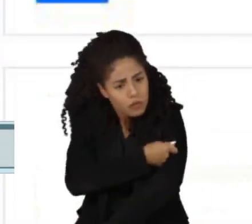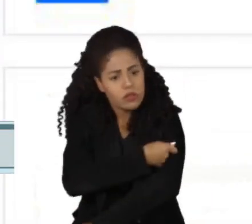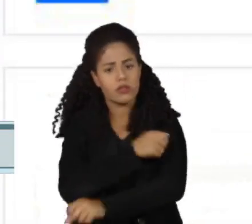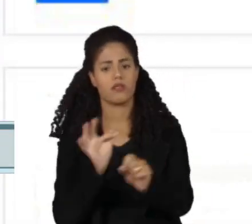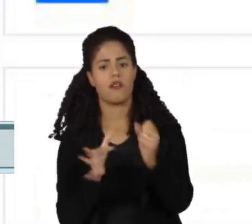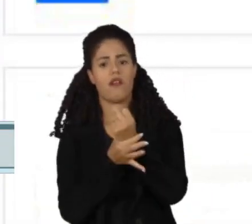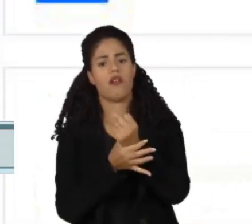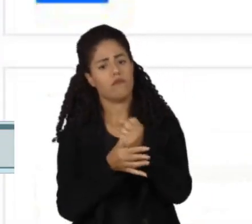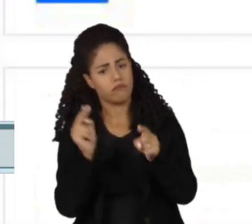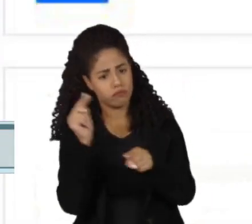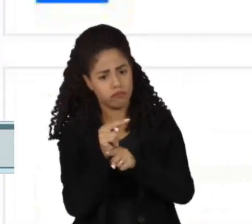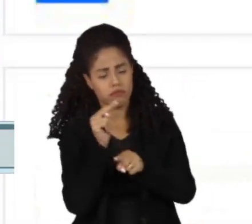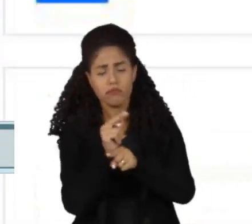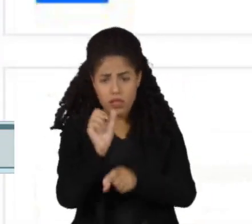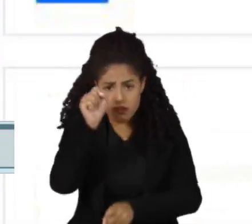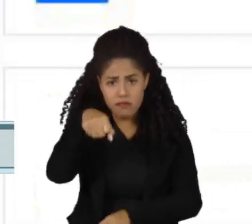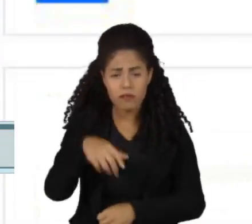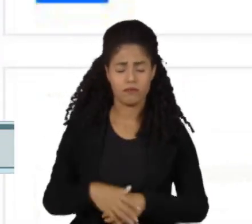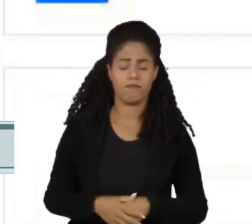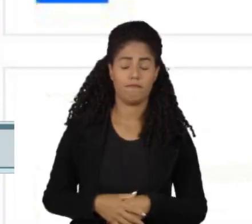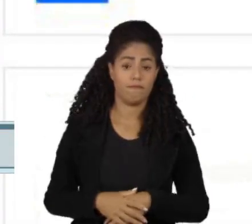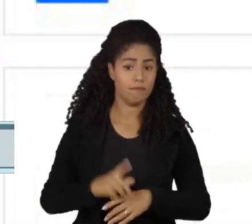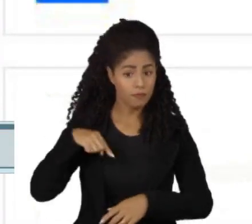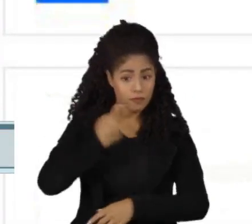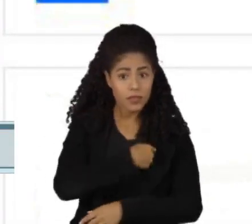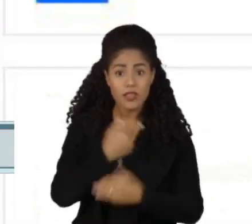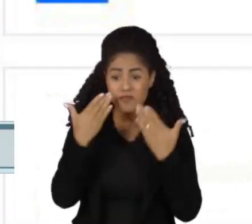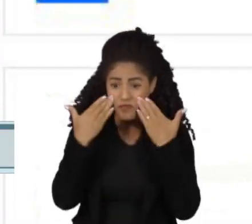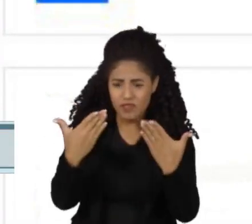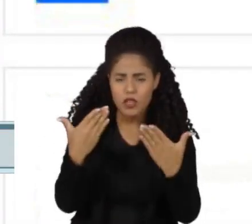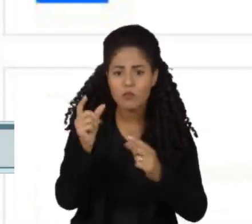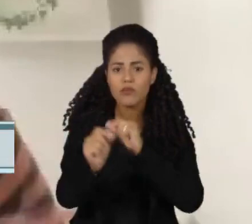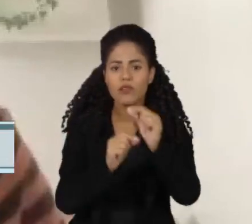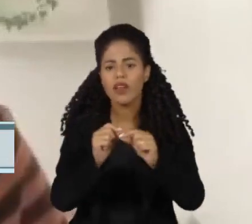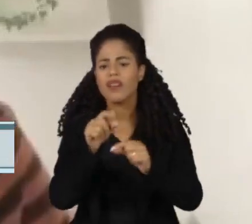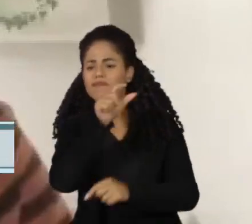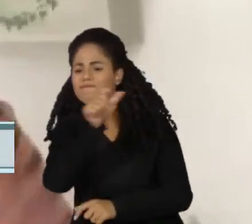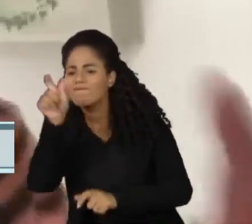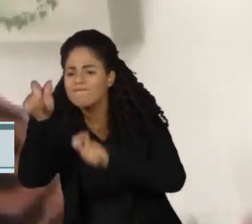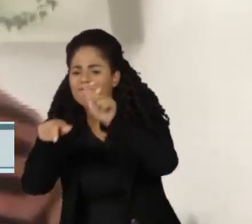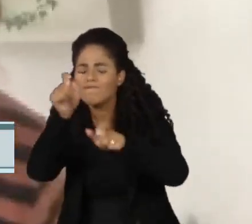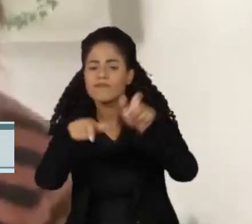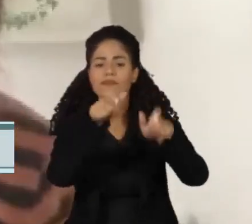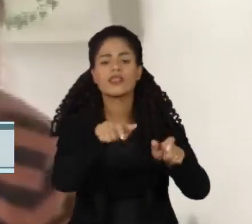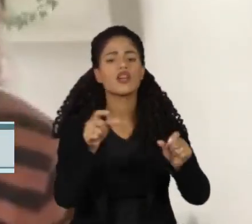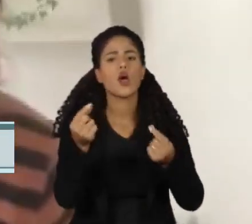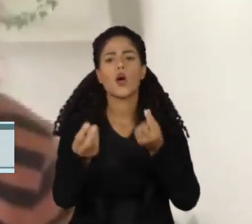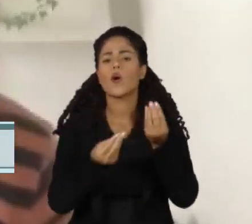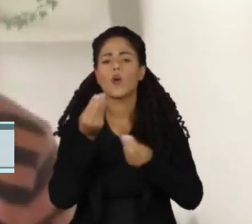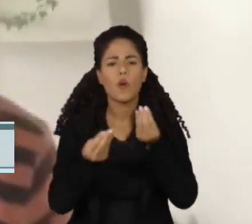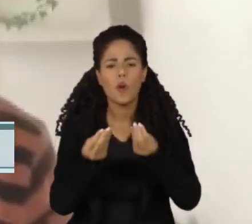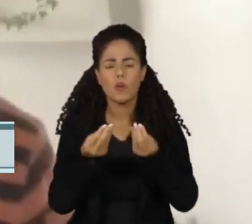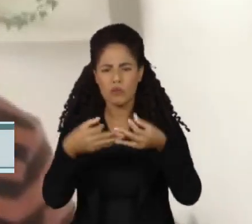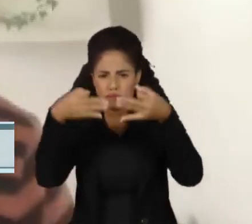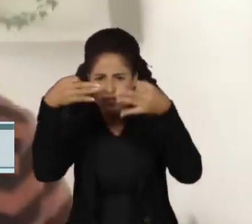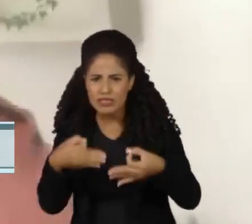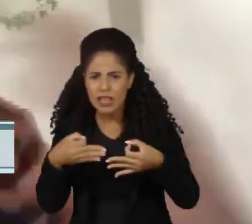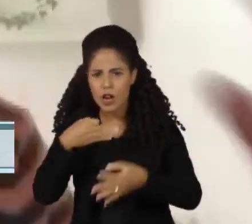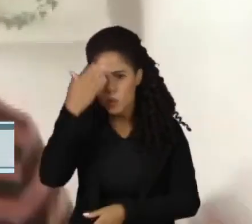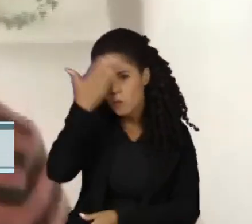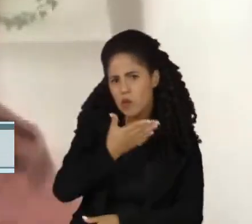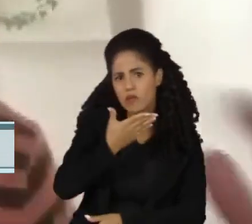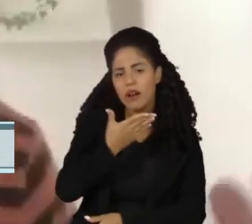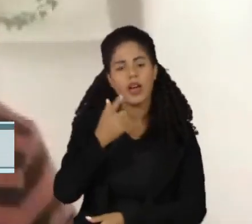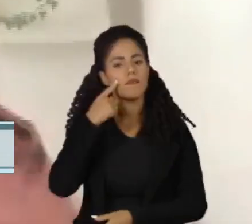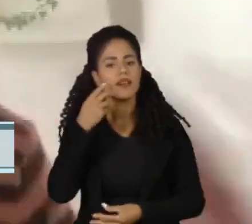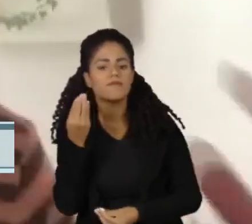de desinformação. A gente vê que, de alguma forma, as narrativas não são produzidas necessariamente aqui, mas